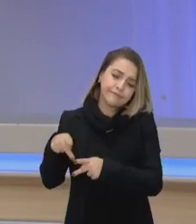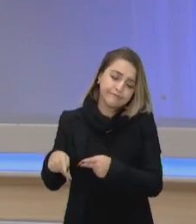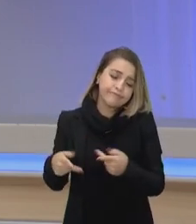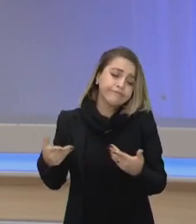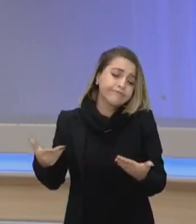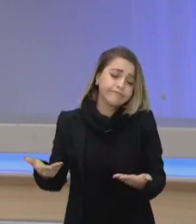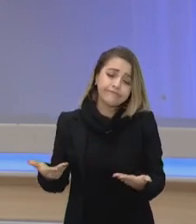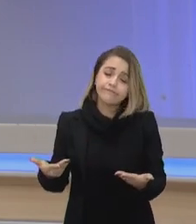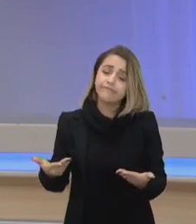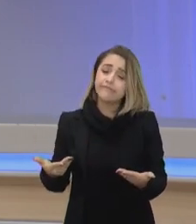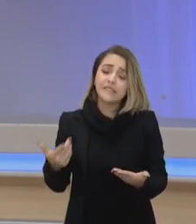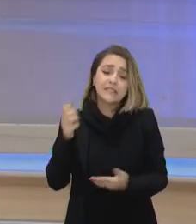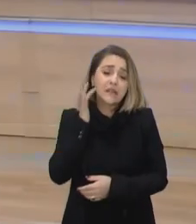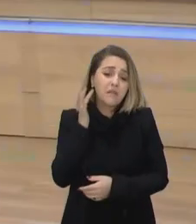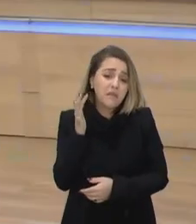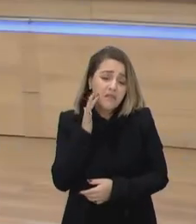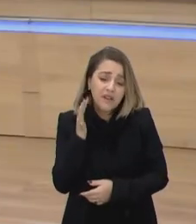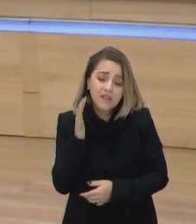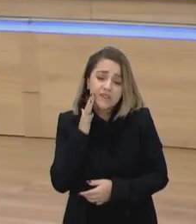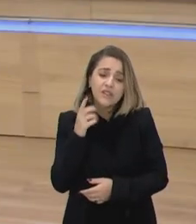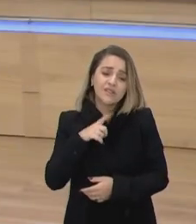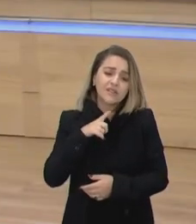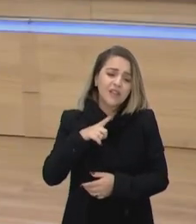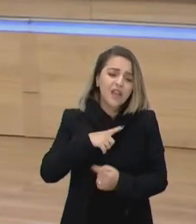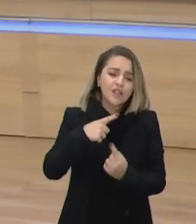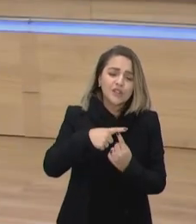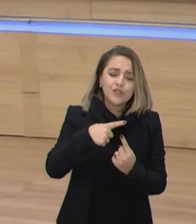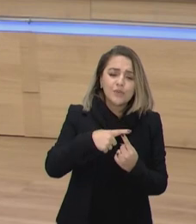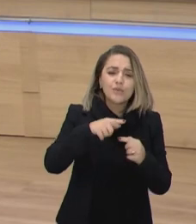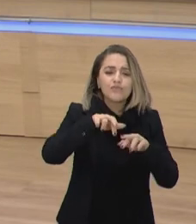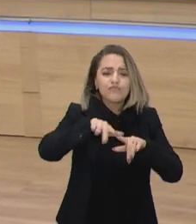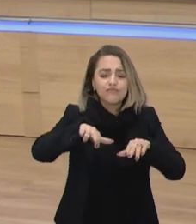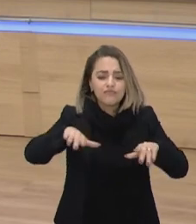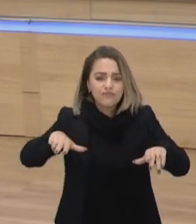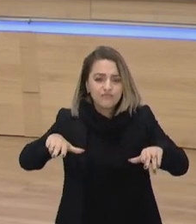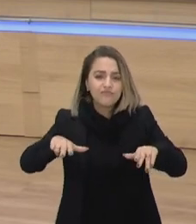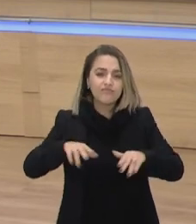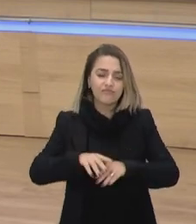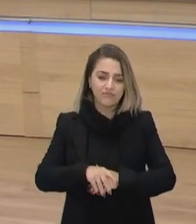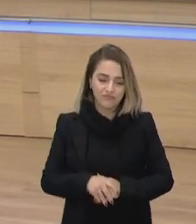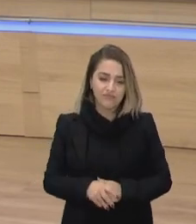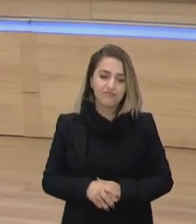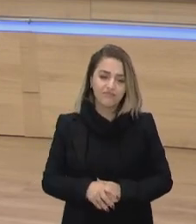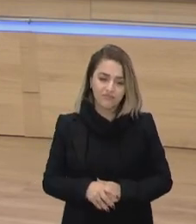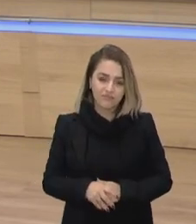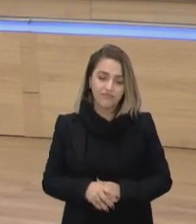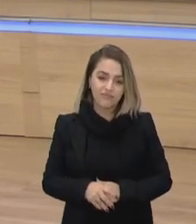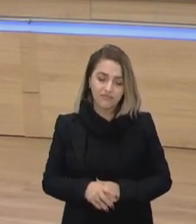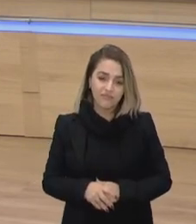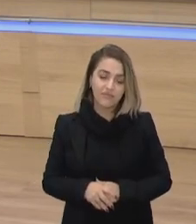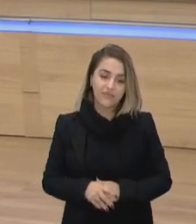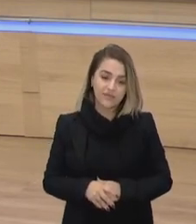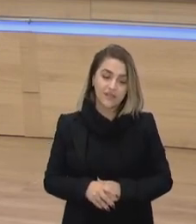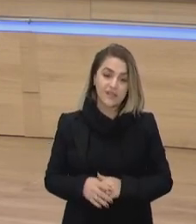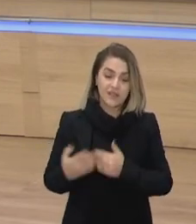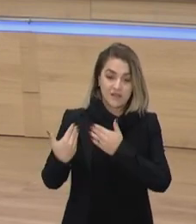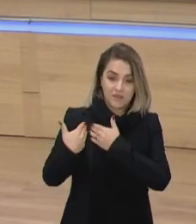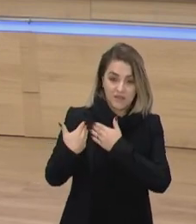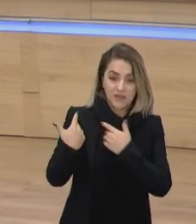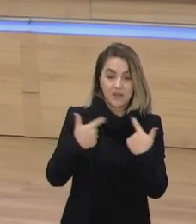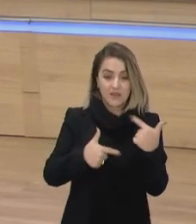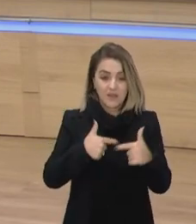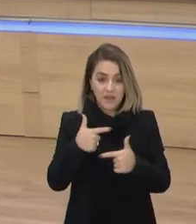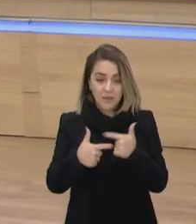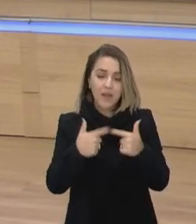quando a gente pensa também nos diferentes tipos de ocupação a gente vê que as ocupações